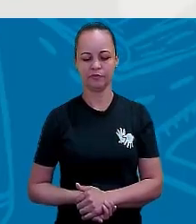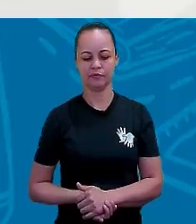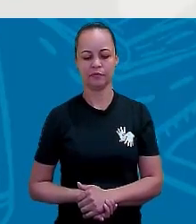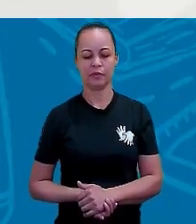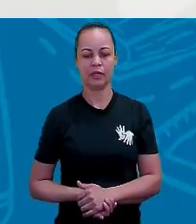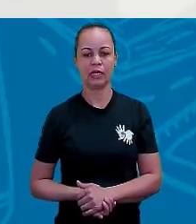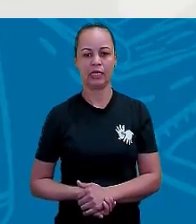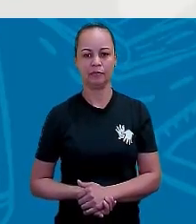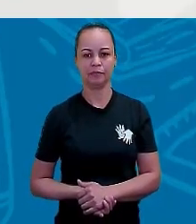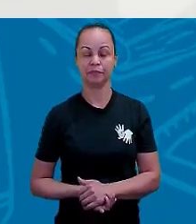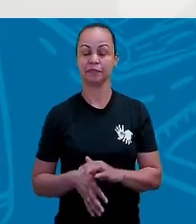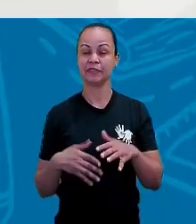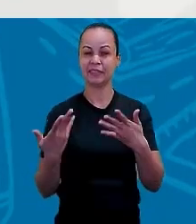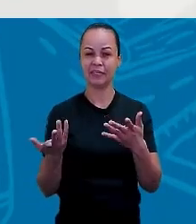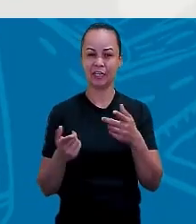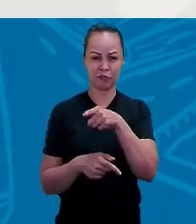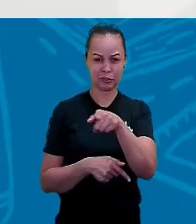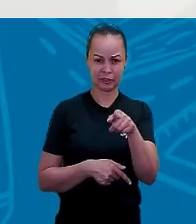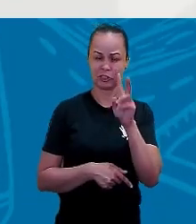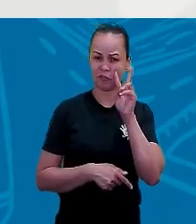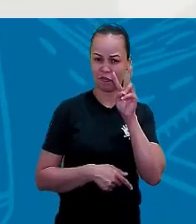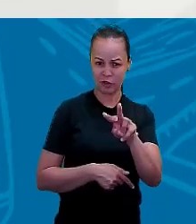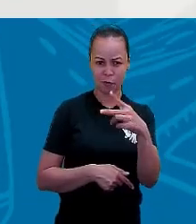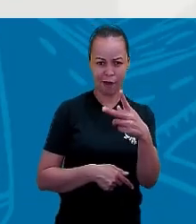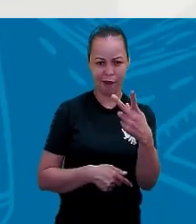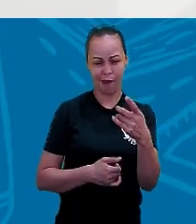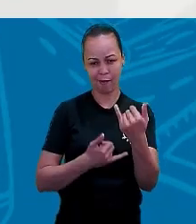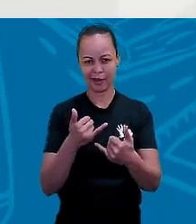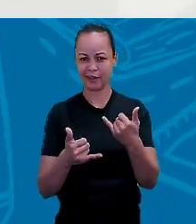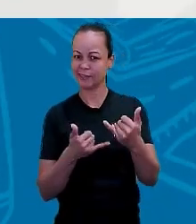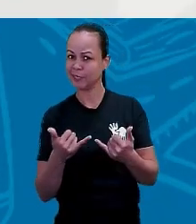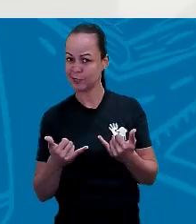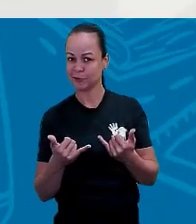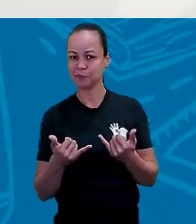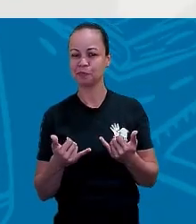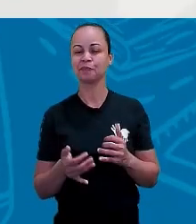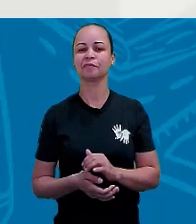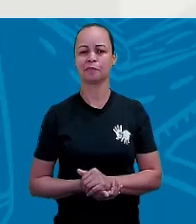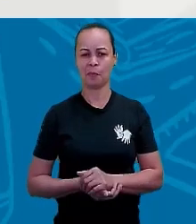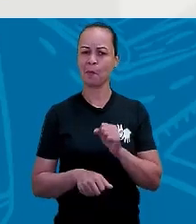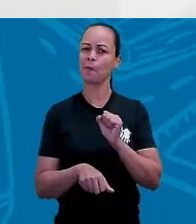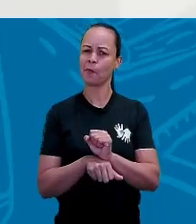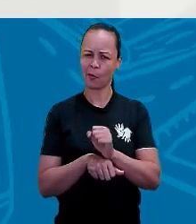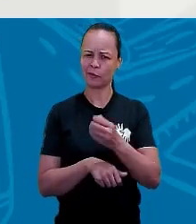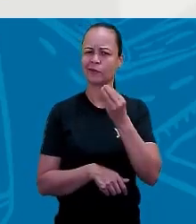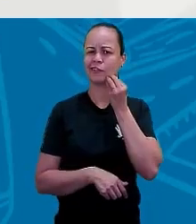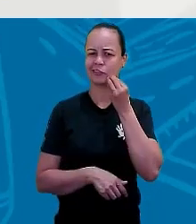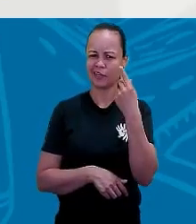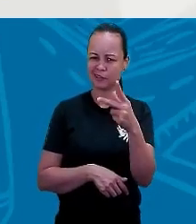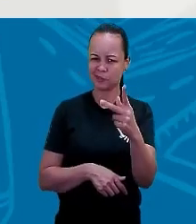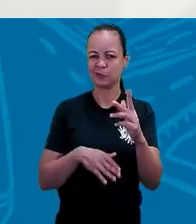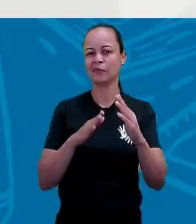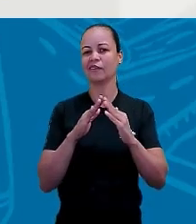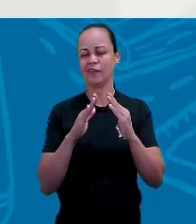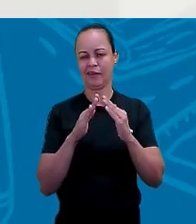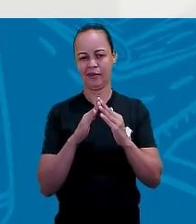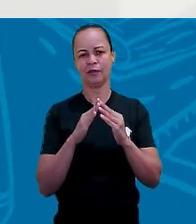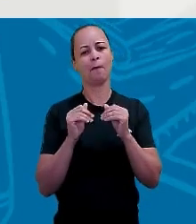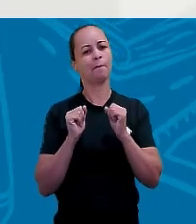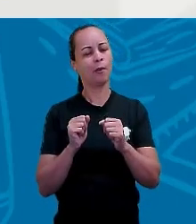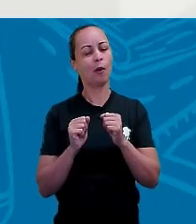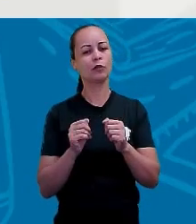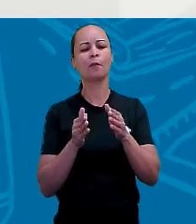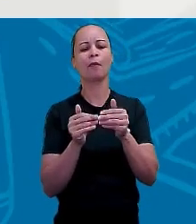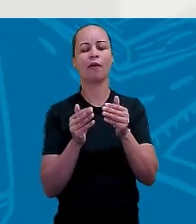E aí, você já viu essa brincadeira? Já pode estar estando em casa. Você pode